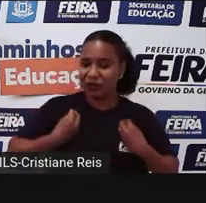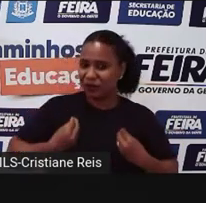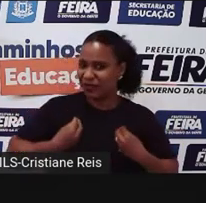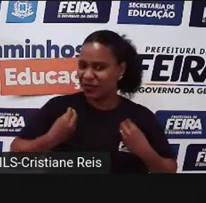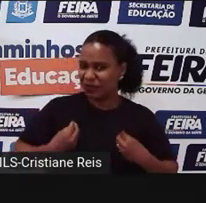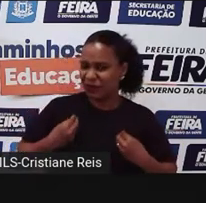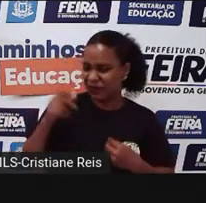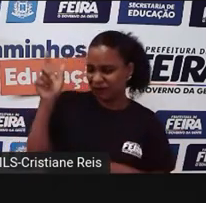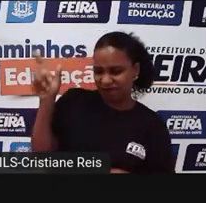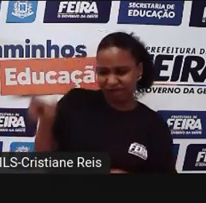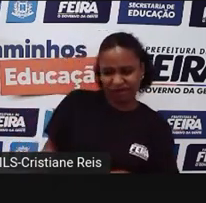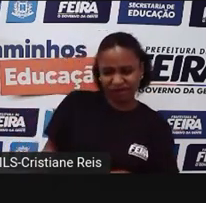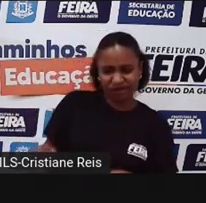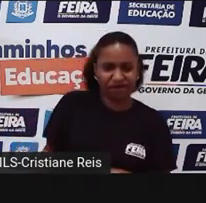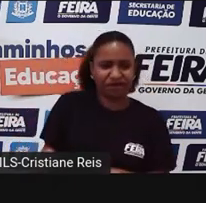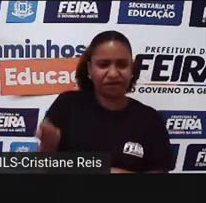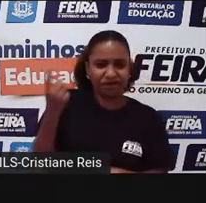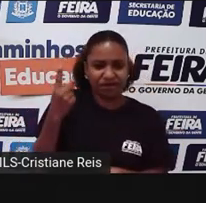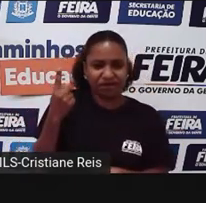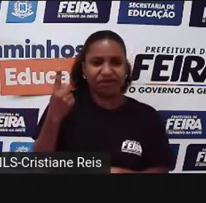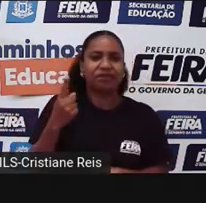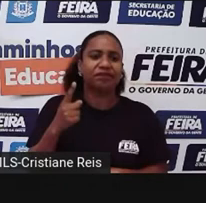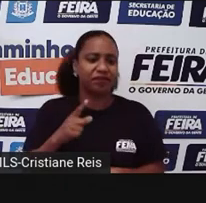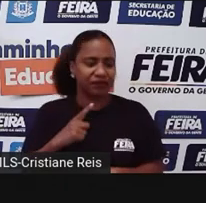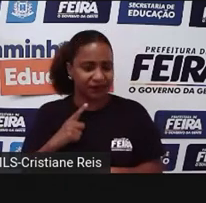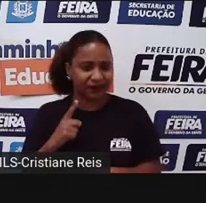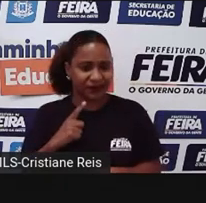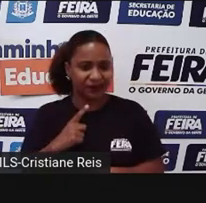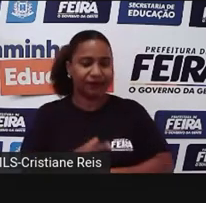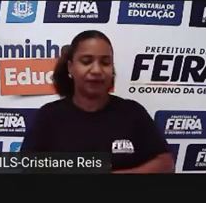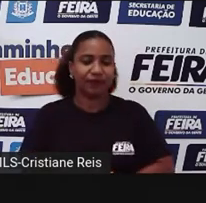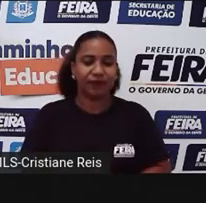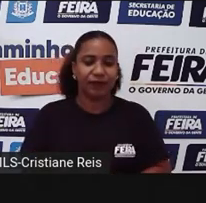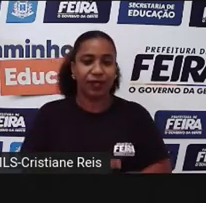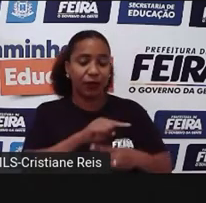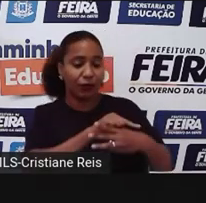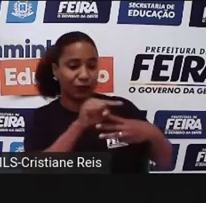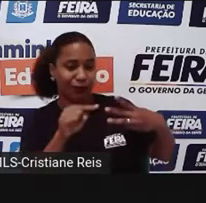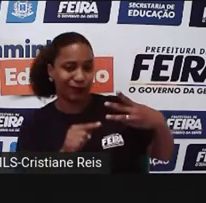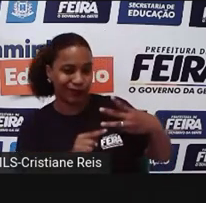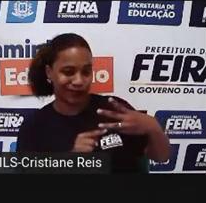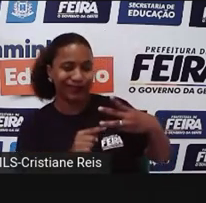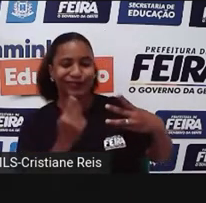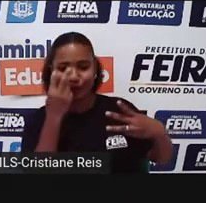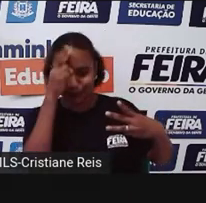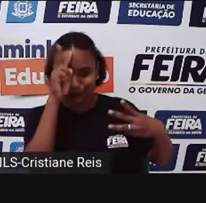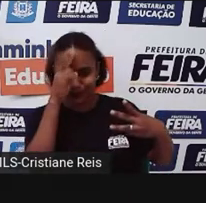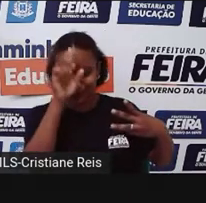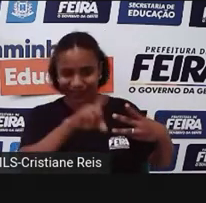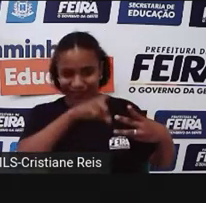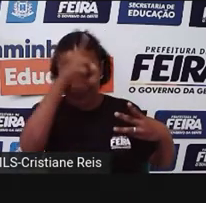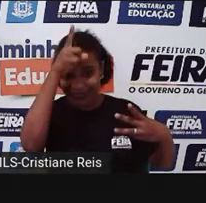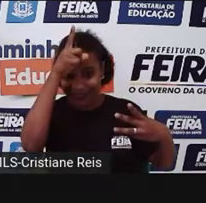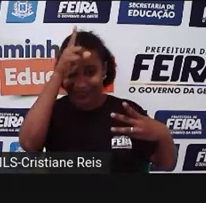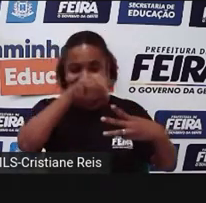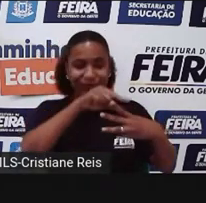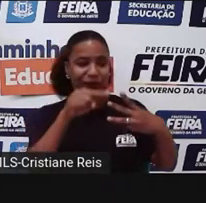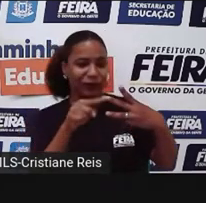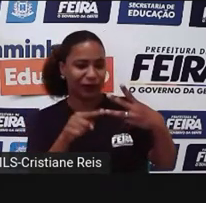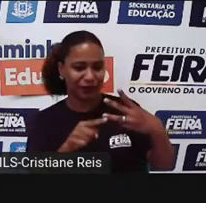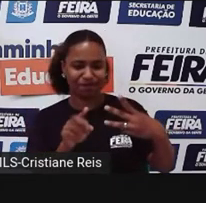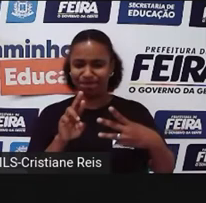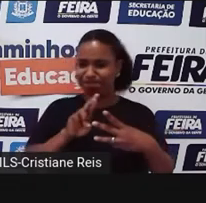esquisito, né? Então, é um ser fantástico. Então, todos os três, eles têm os elementos fantásticos, que sejam animais